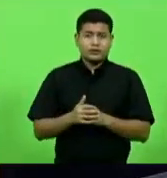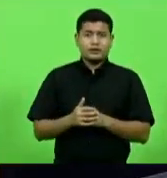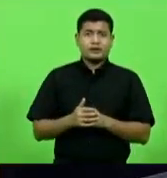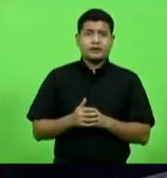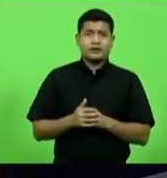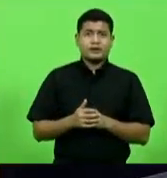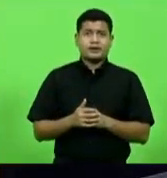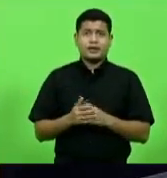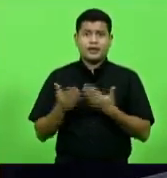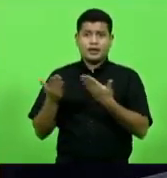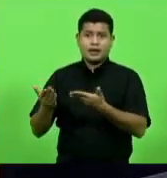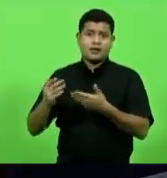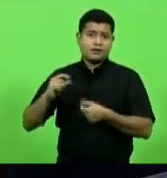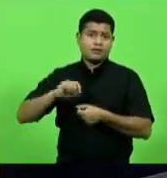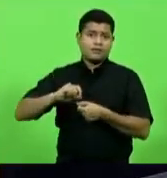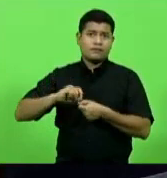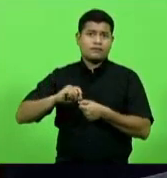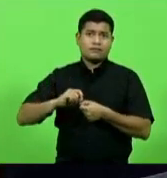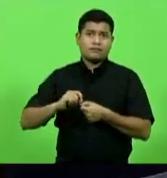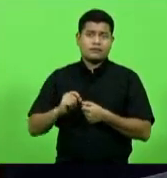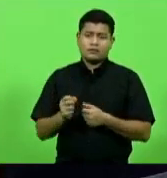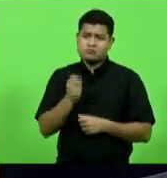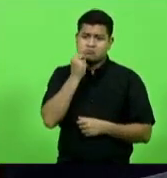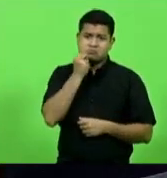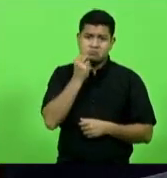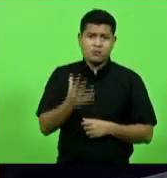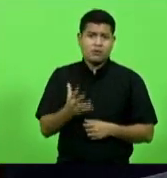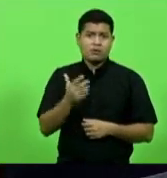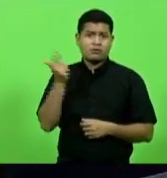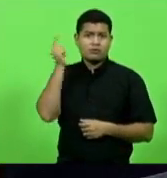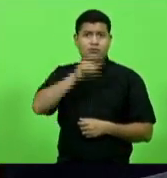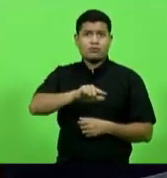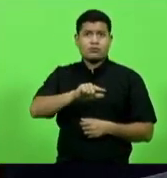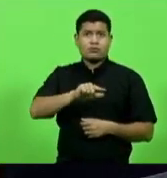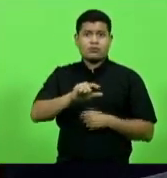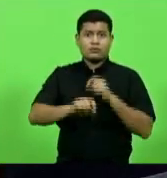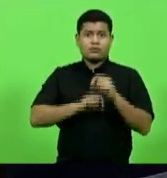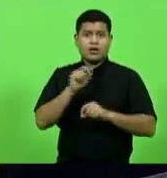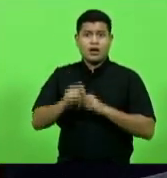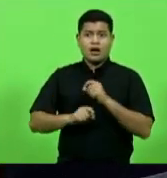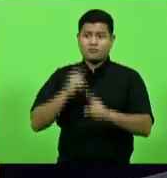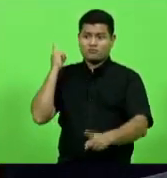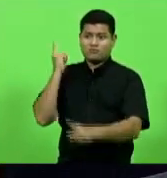ele fez aquilo que foi espetacular conseguiu encontrar quem não estava